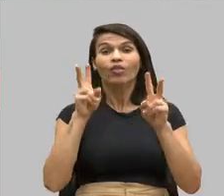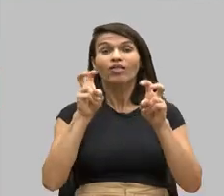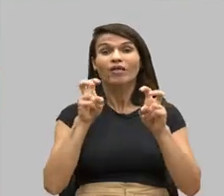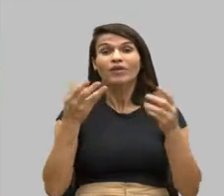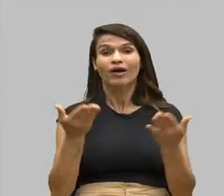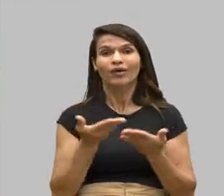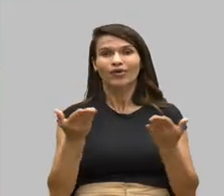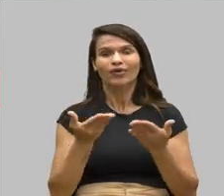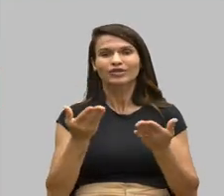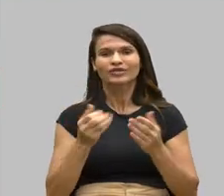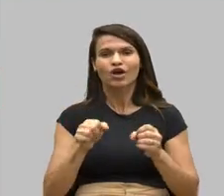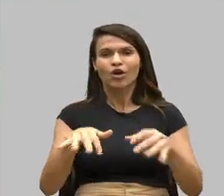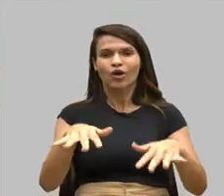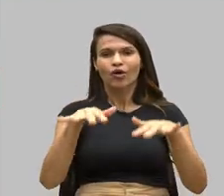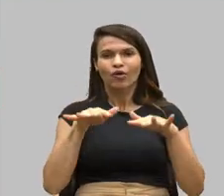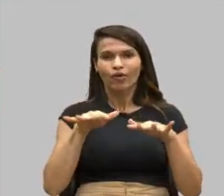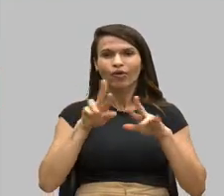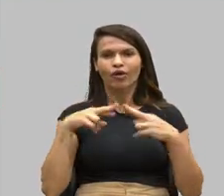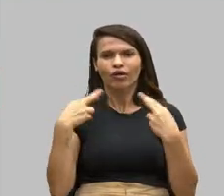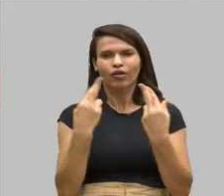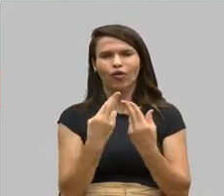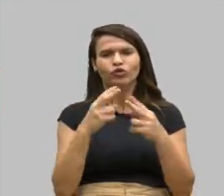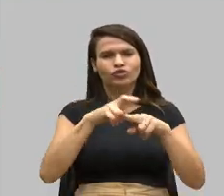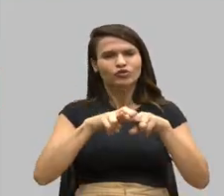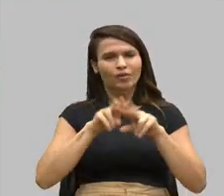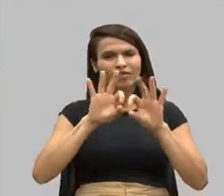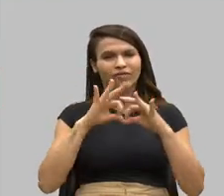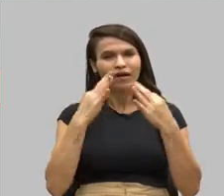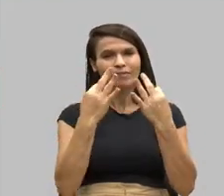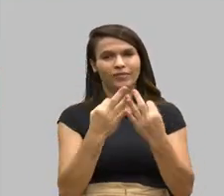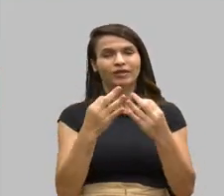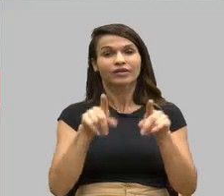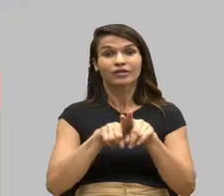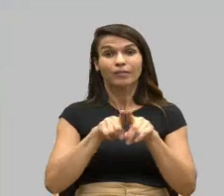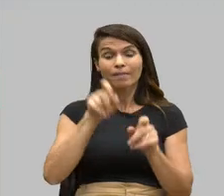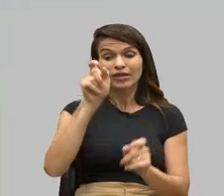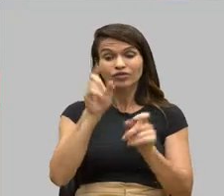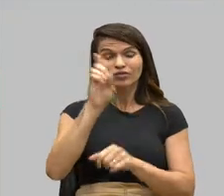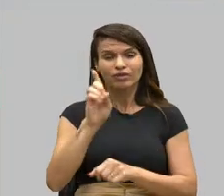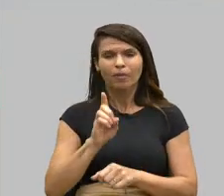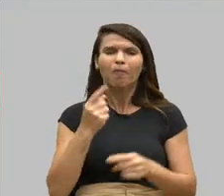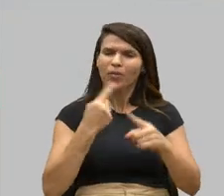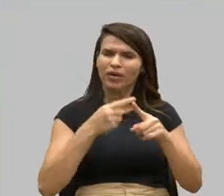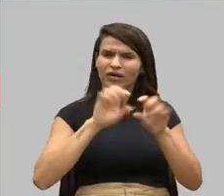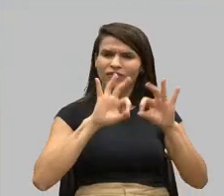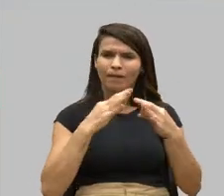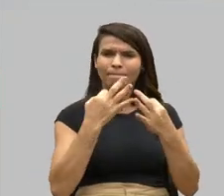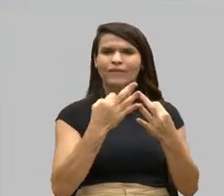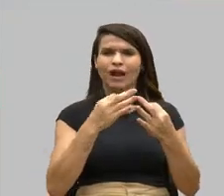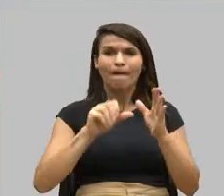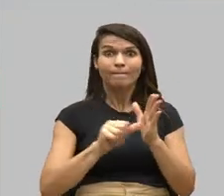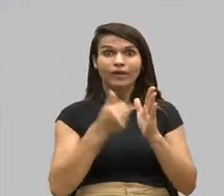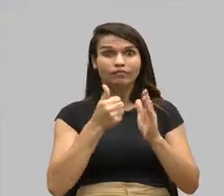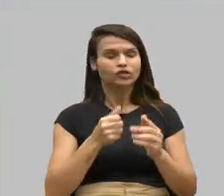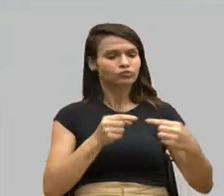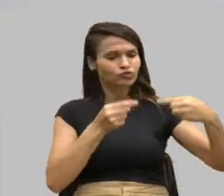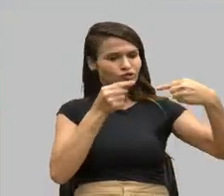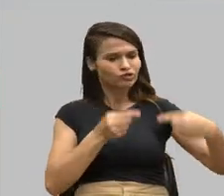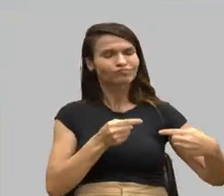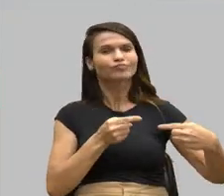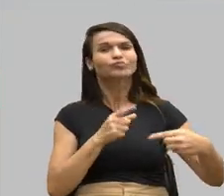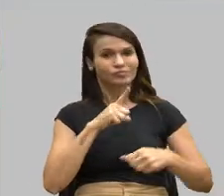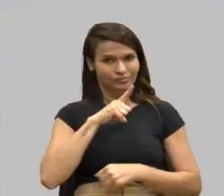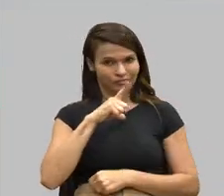audiência é sobre família e pessoa com deficiência. Por que família? Família é primeira que enfrenta os desafios